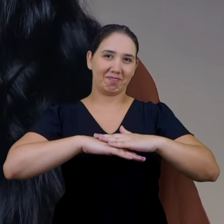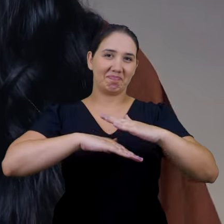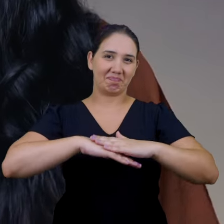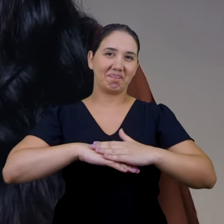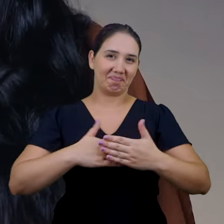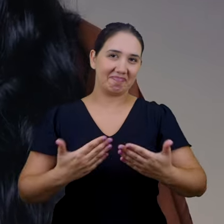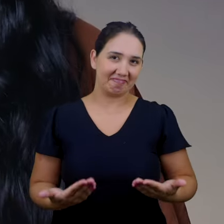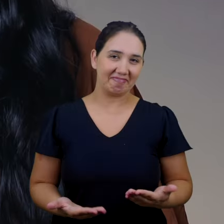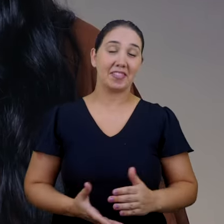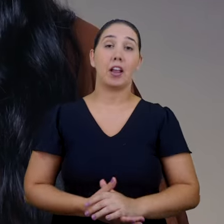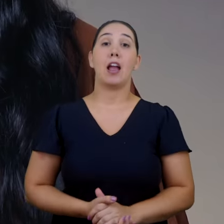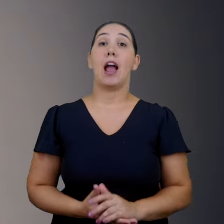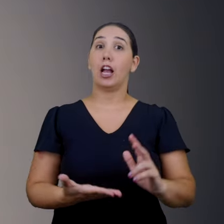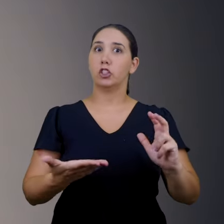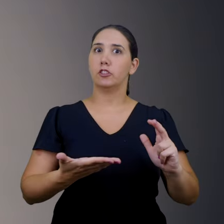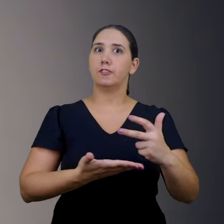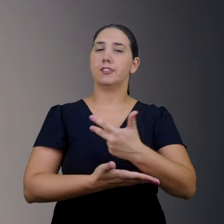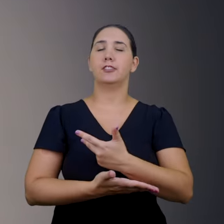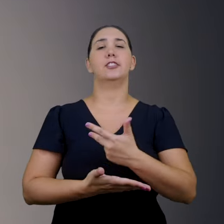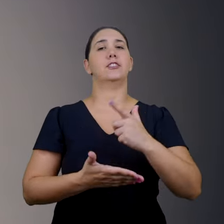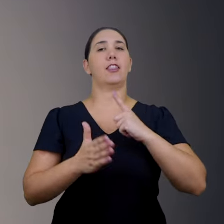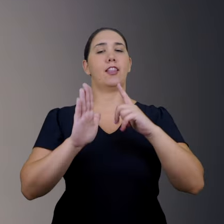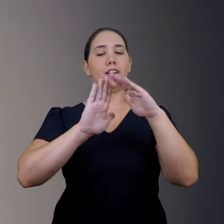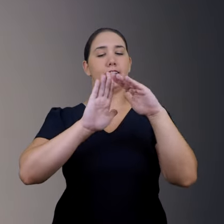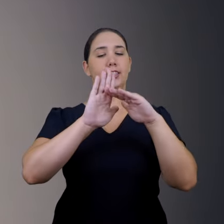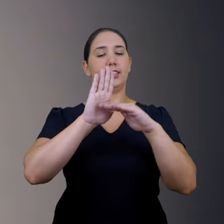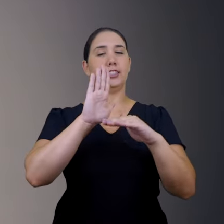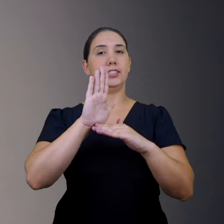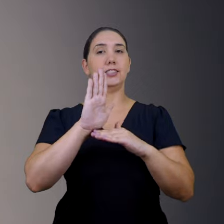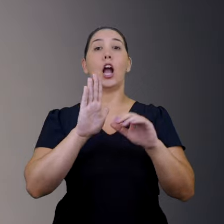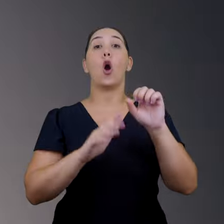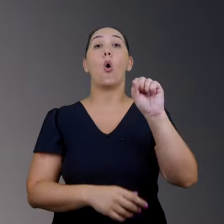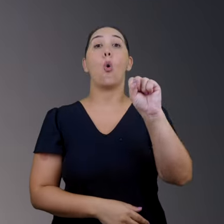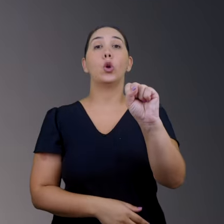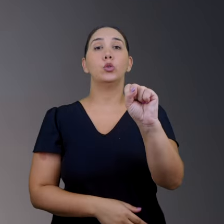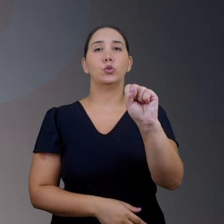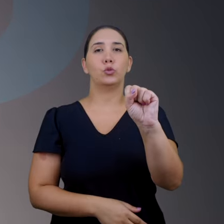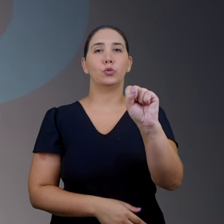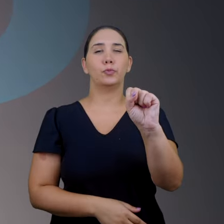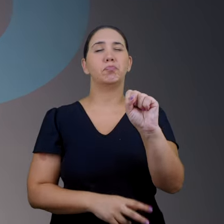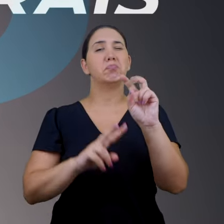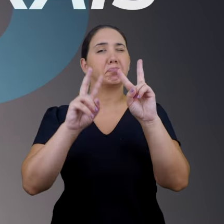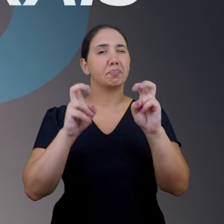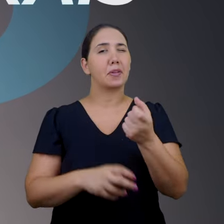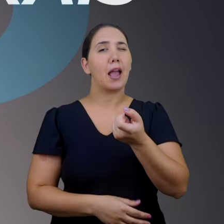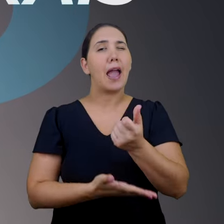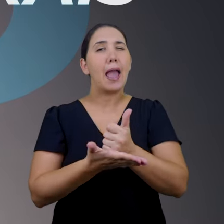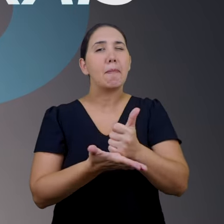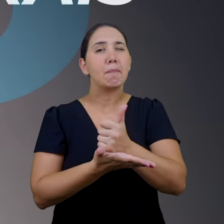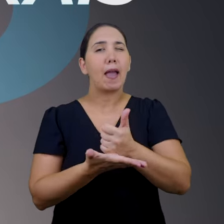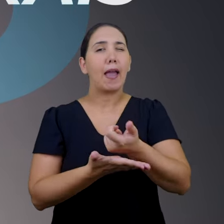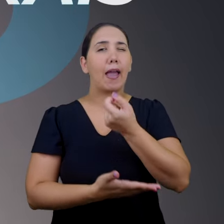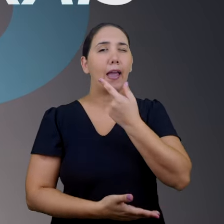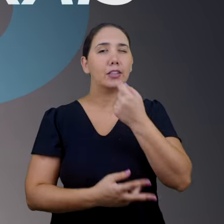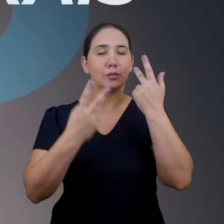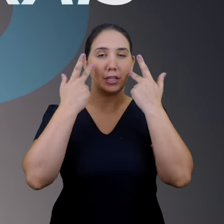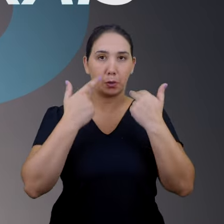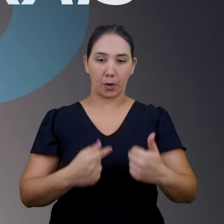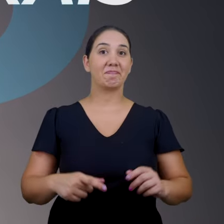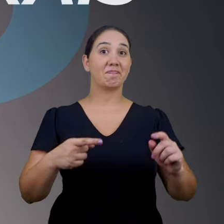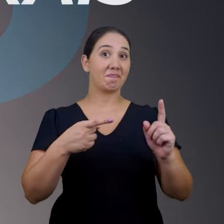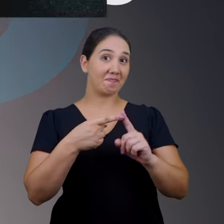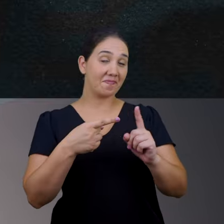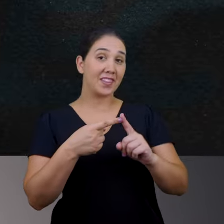hábitos saudáveis, concorda? Por isso, a Igreja Adventista difunde amplamente uma lista conhecida como oito remédios